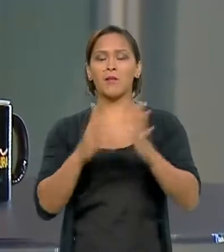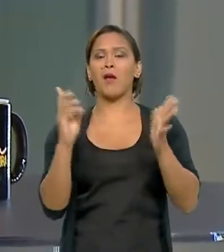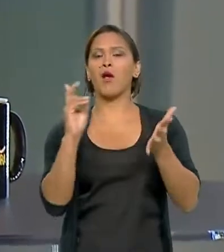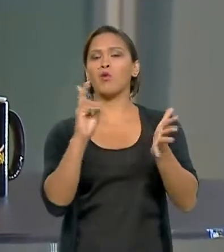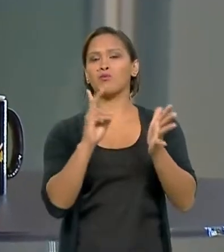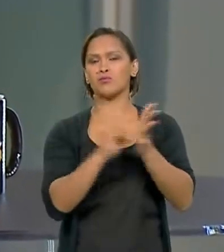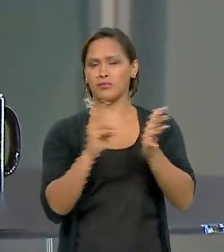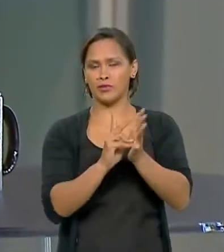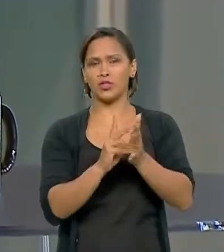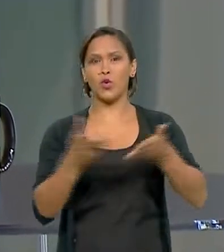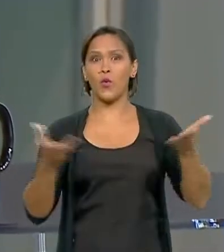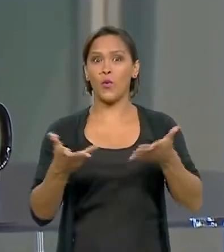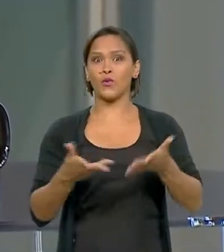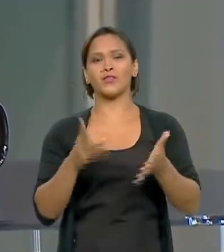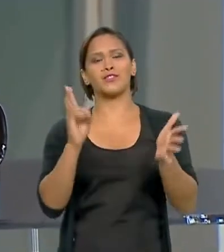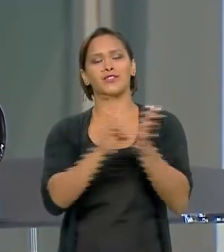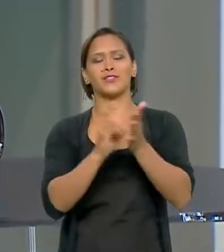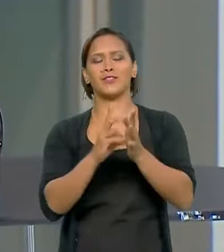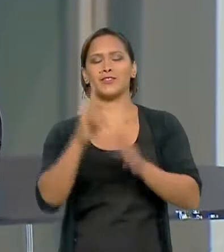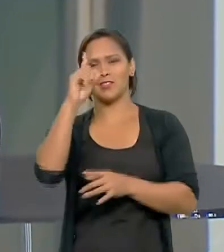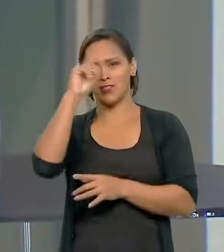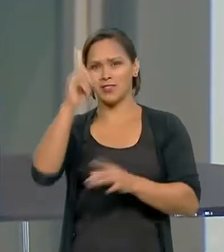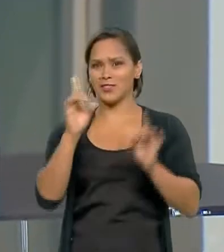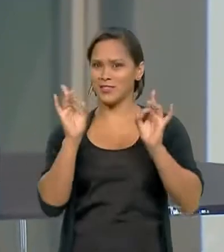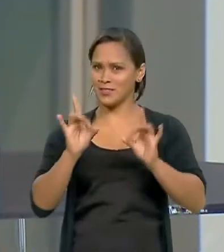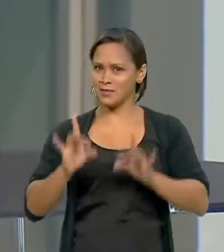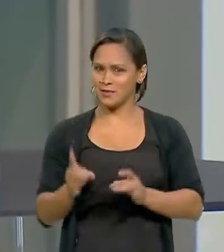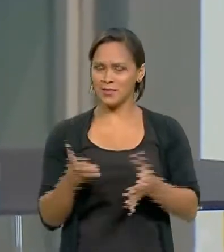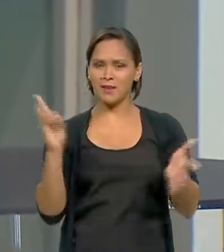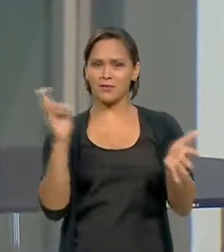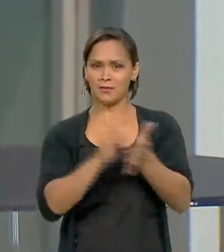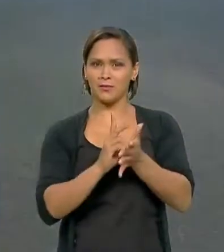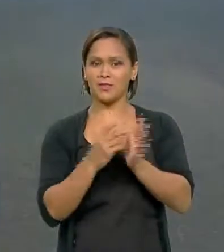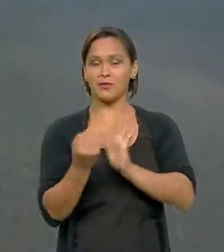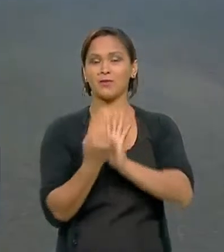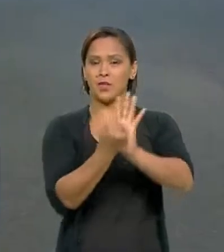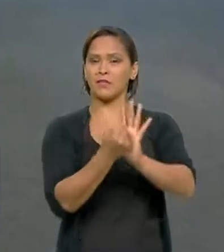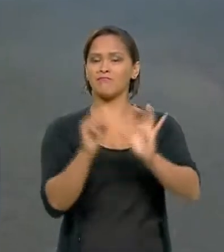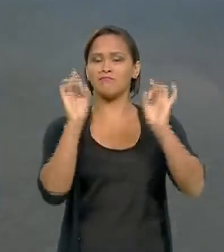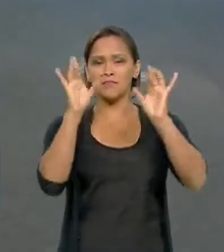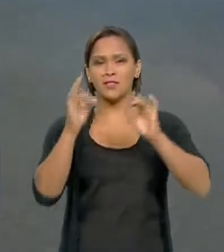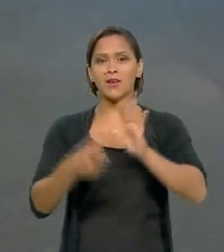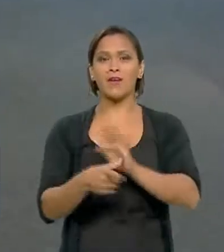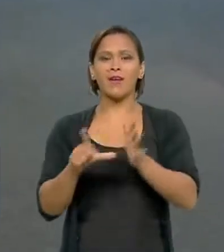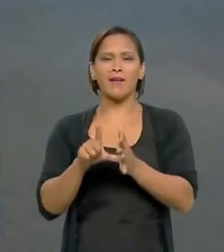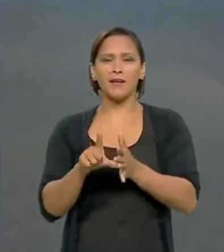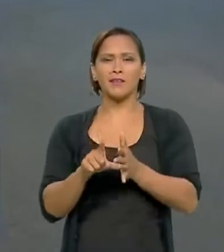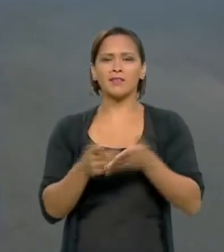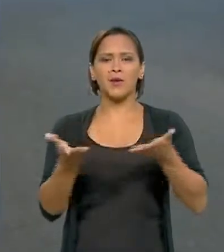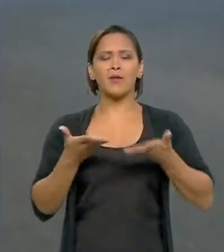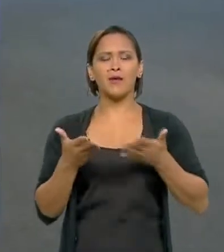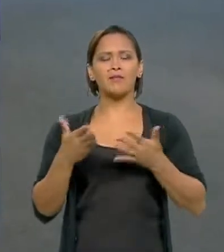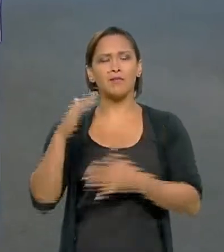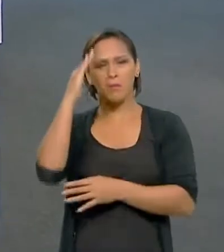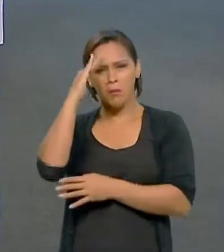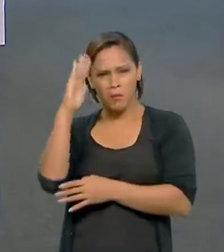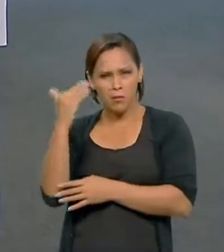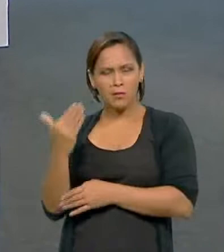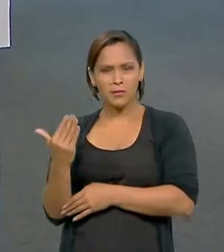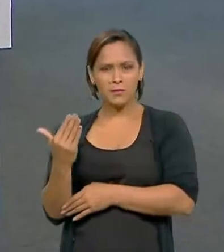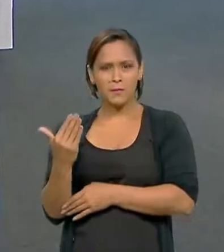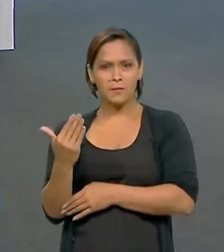brasileiros. Hoje é dia do índio e fica aí o registro. E quero, antes de mais nada, prestar uma homenagem